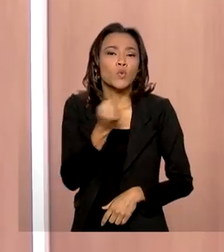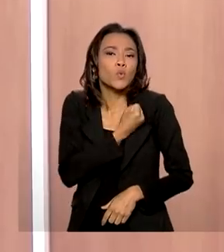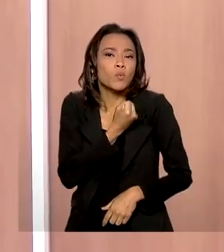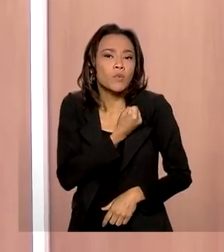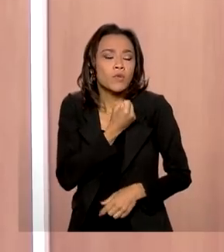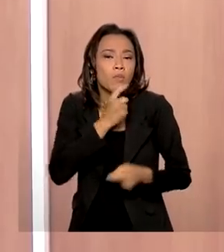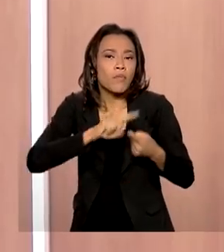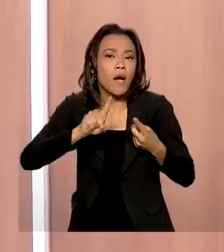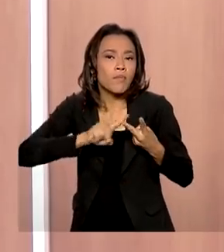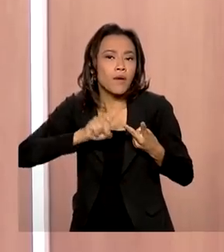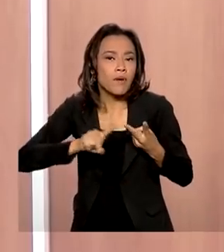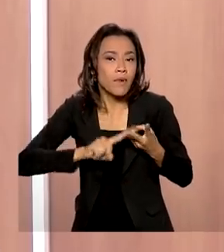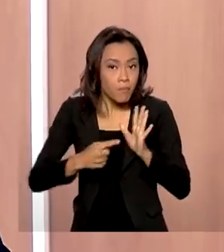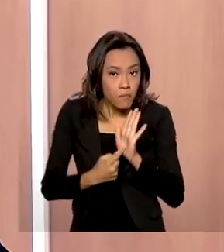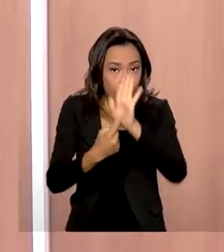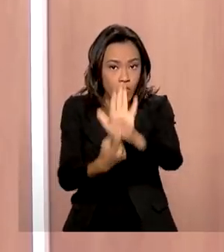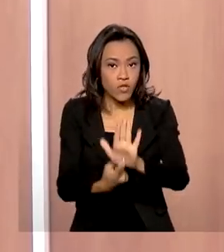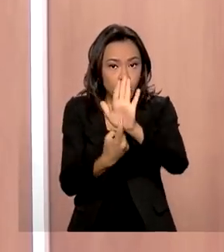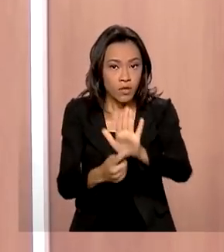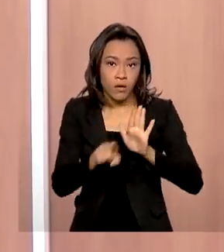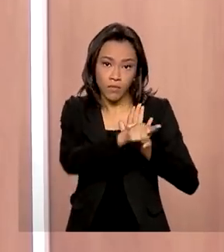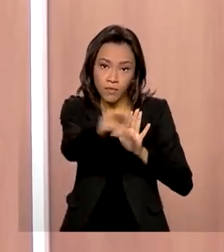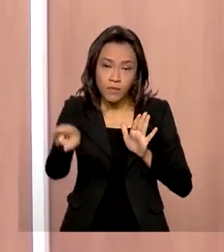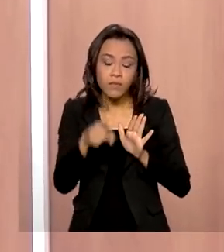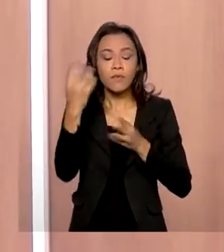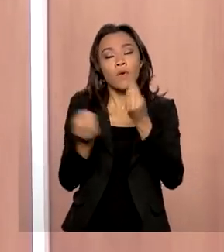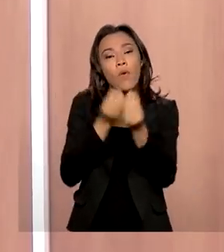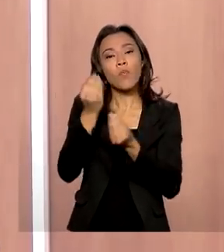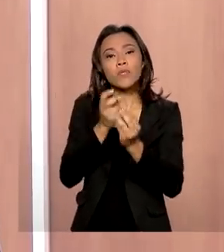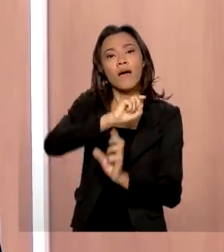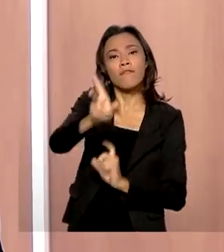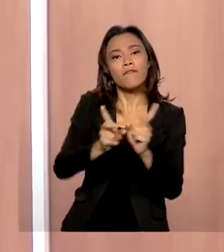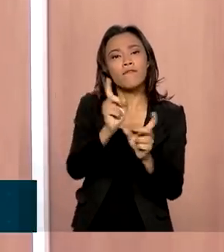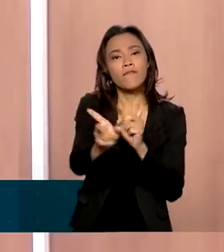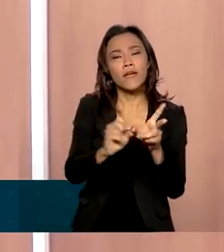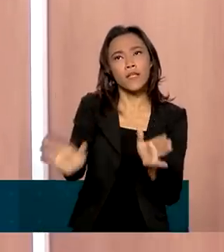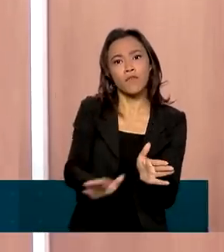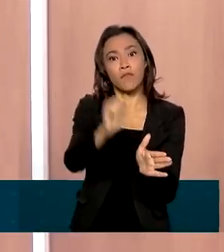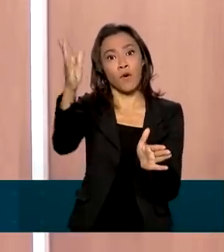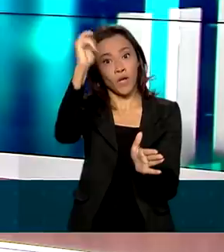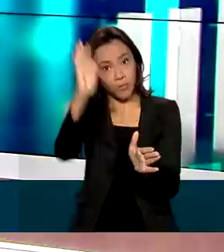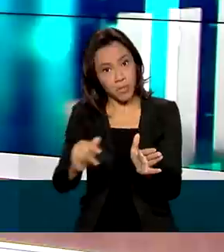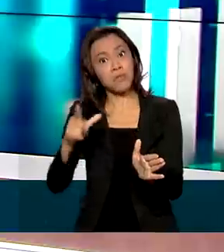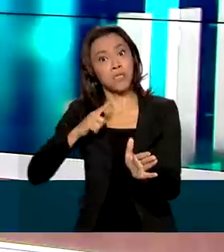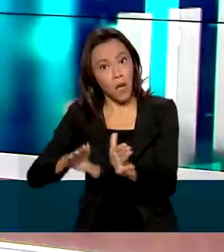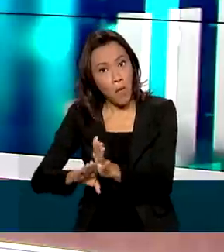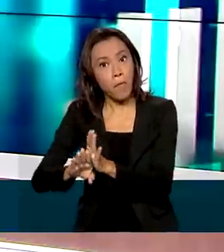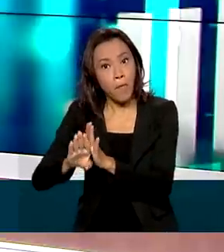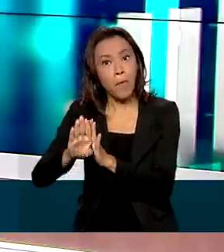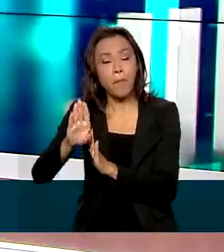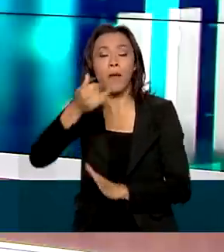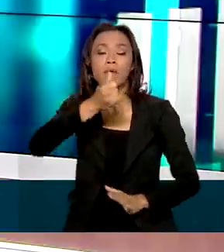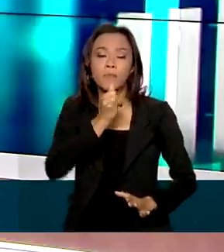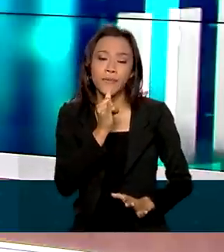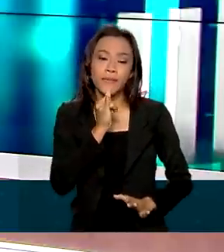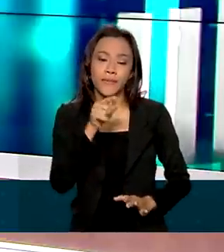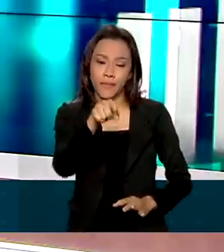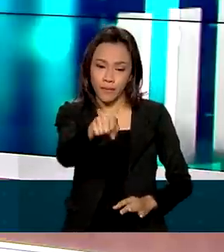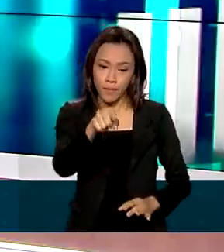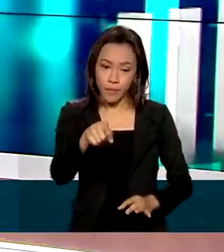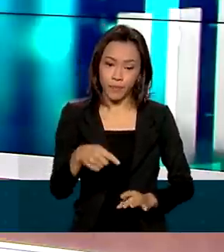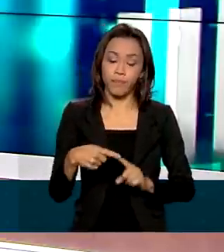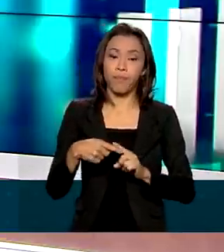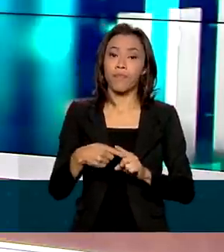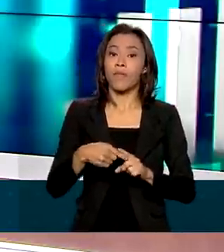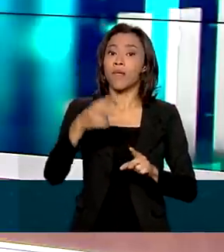telespectador, para lhe dar uma visão da dimensão do nosso comércio exterior e como ele está em pleno crescimento. Por exemplo, nas duas primeiras